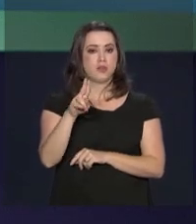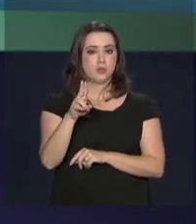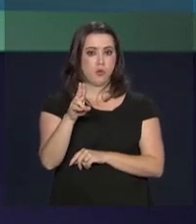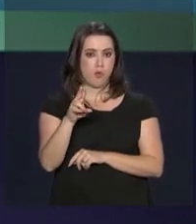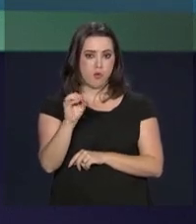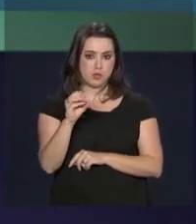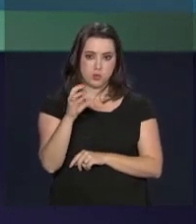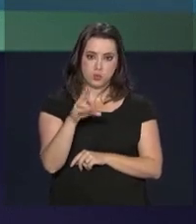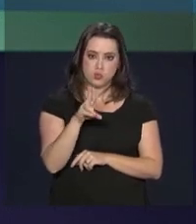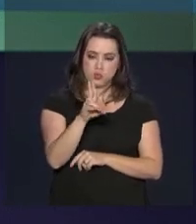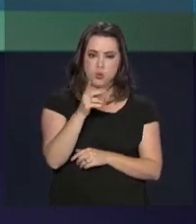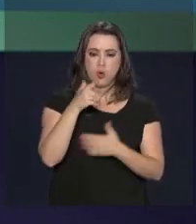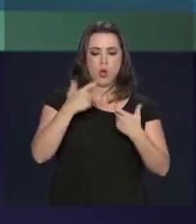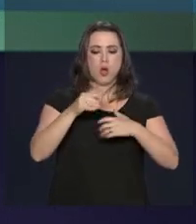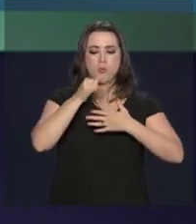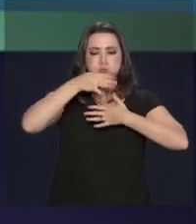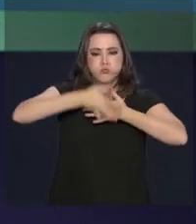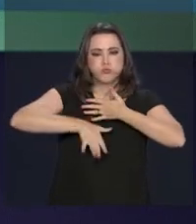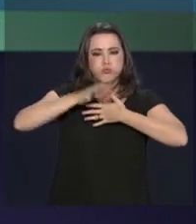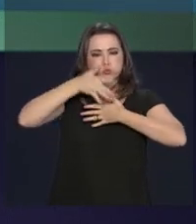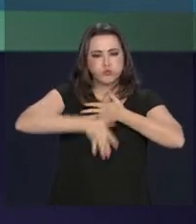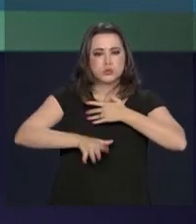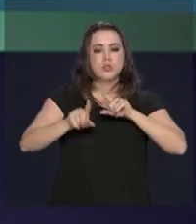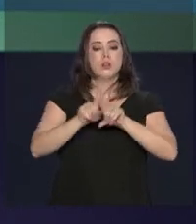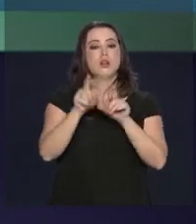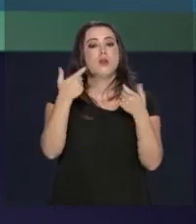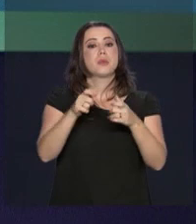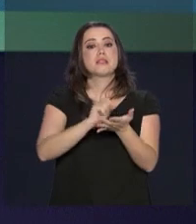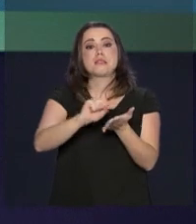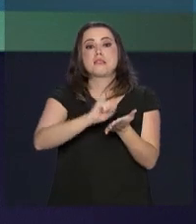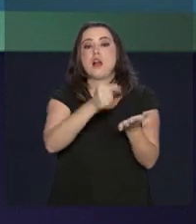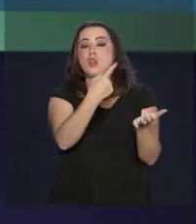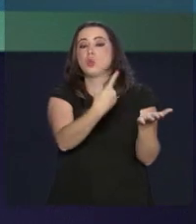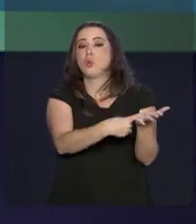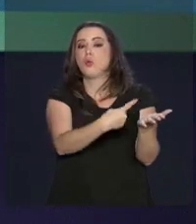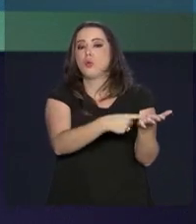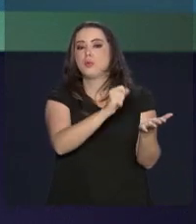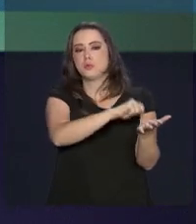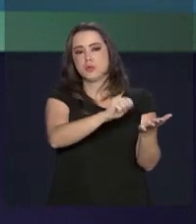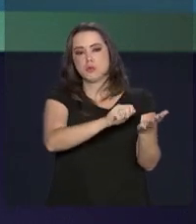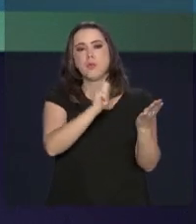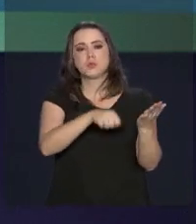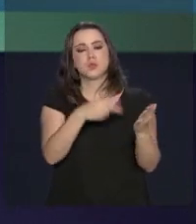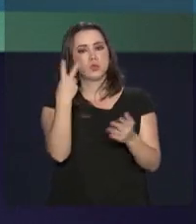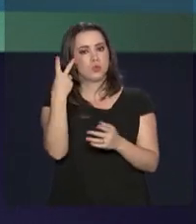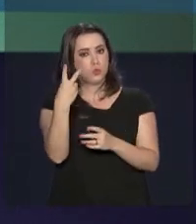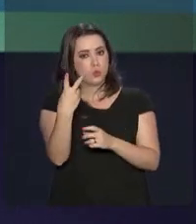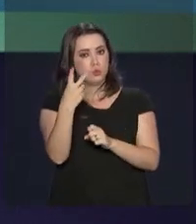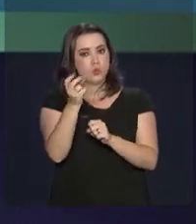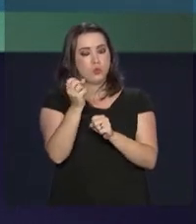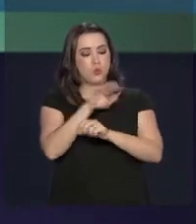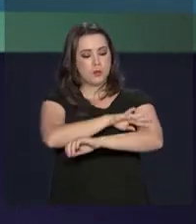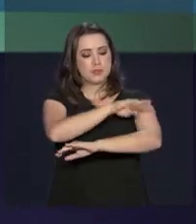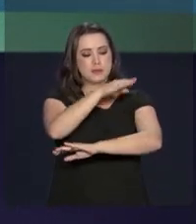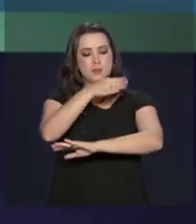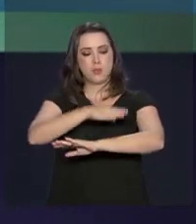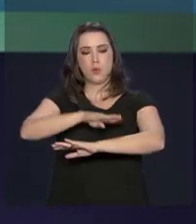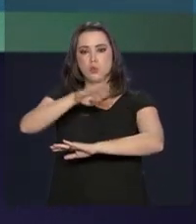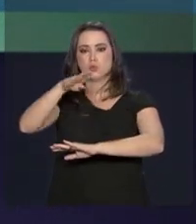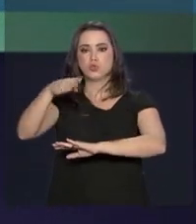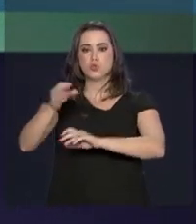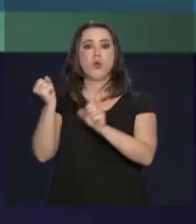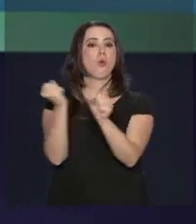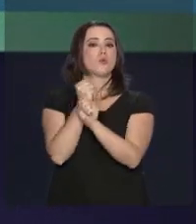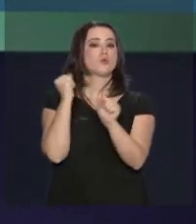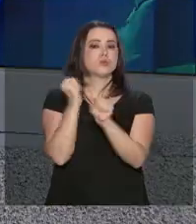do Paraguai, Mário Abdo Benítez, para assinar declaração que vai possibilitar a construção de duas pontes entre Brasil e o país